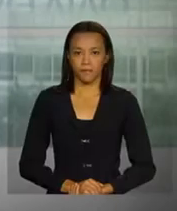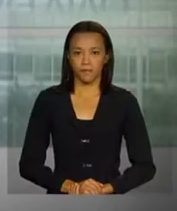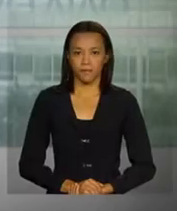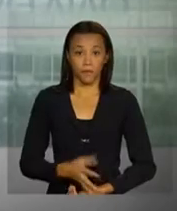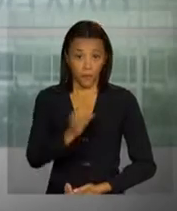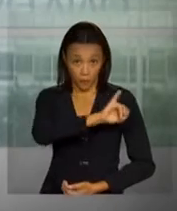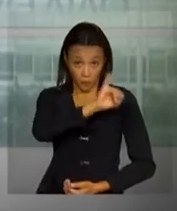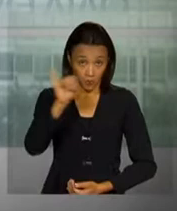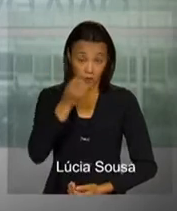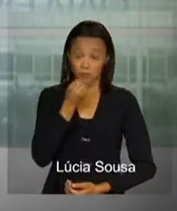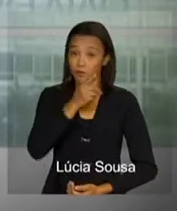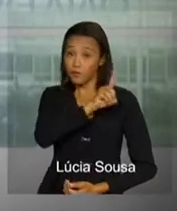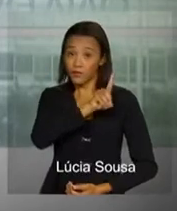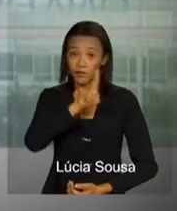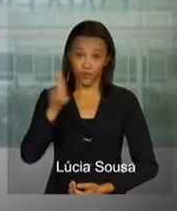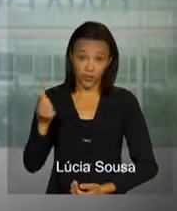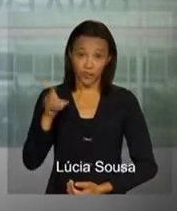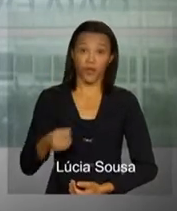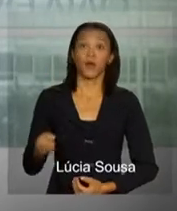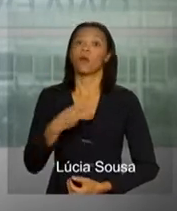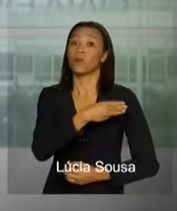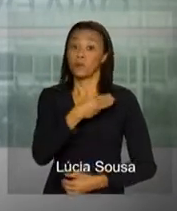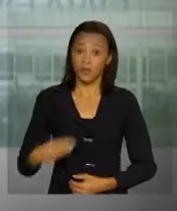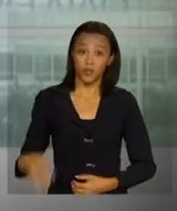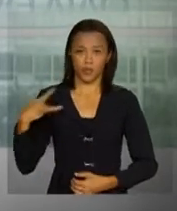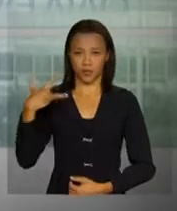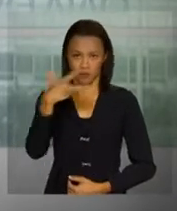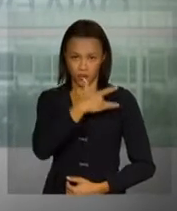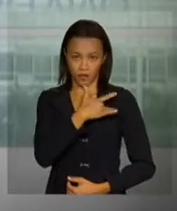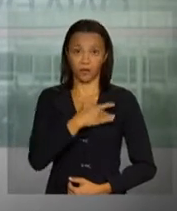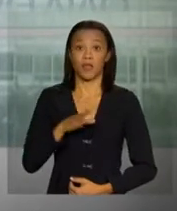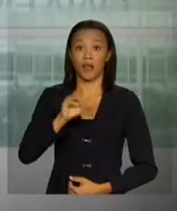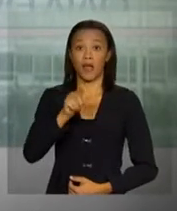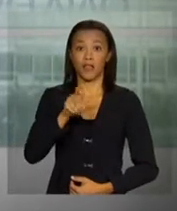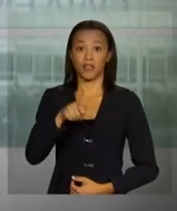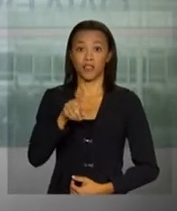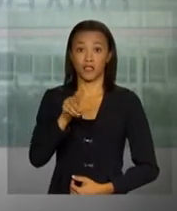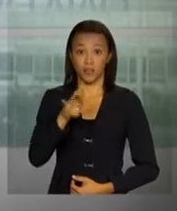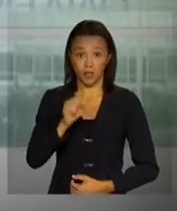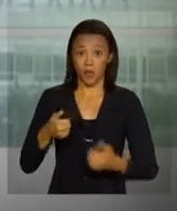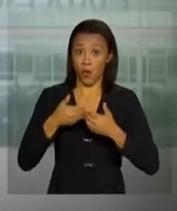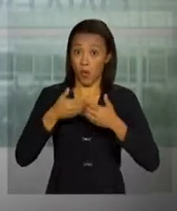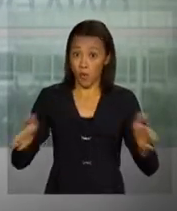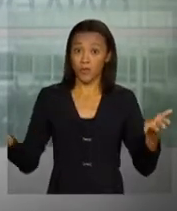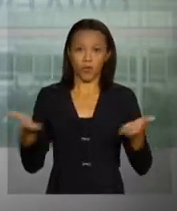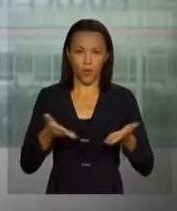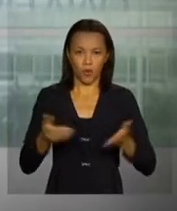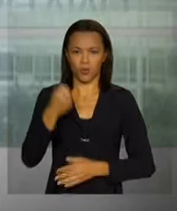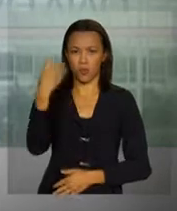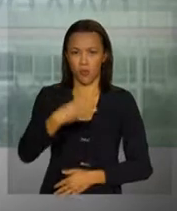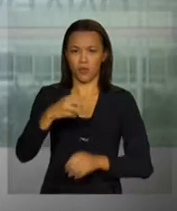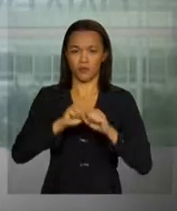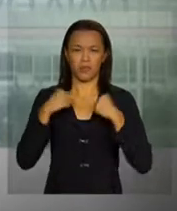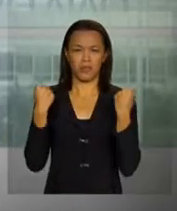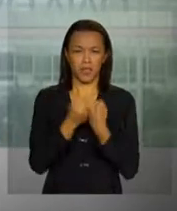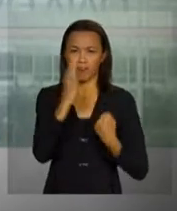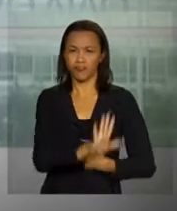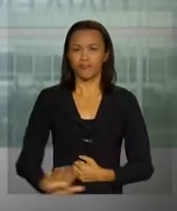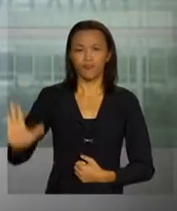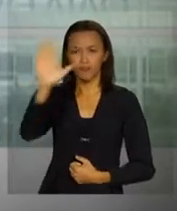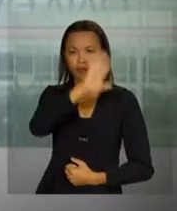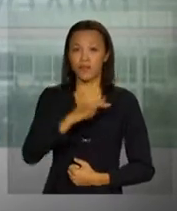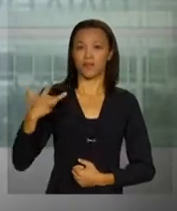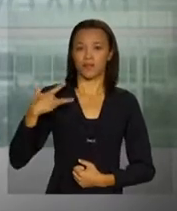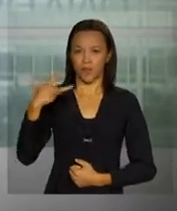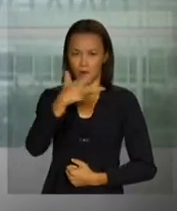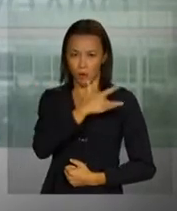Olá, bom dia. O ministro da Saúde, Alessandre Padilha, abre hoje o quarto seminário nacional sobre saúde